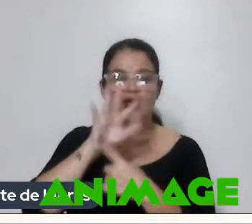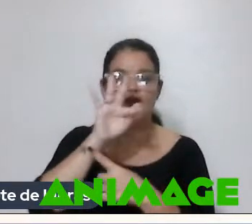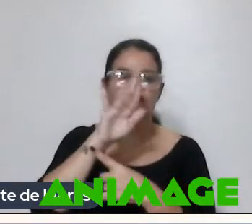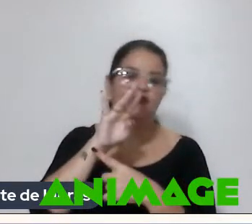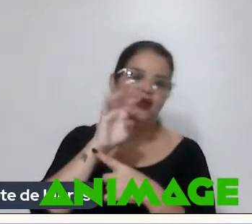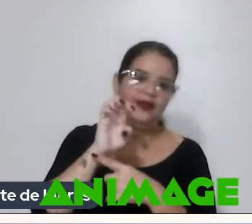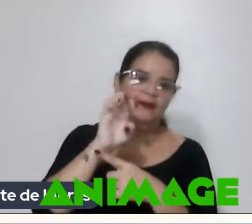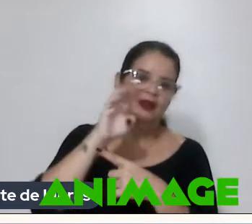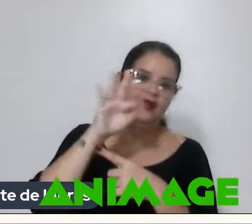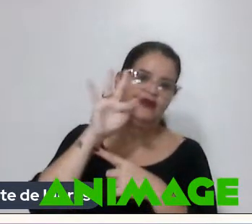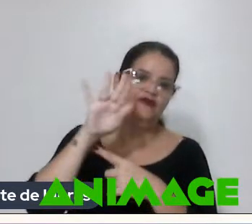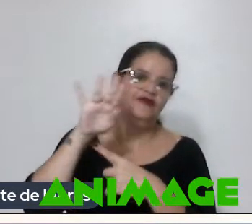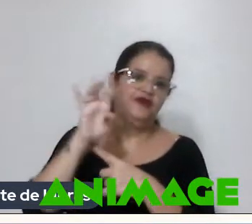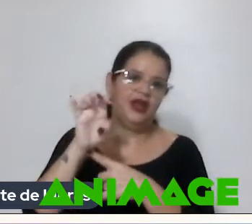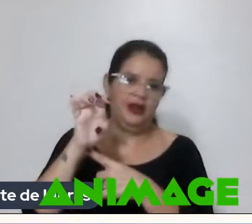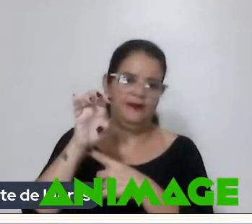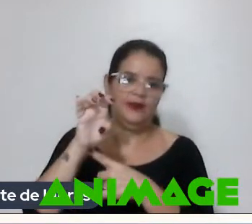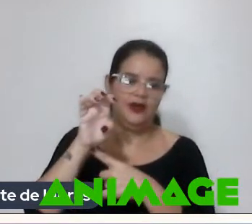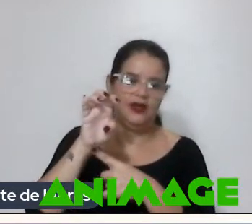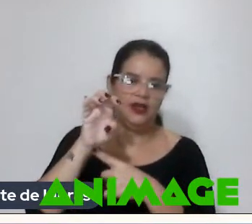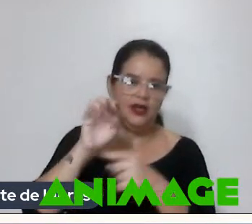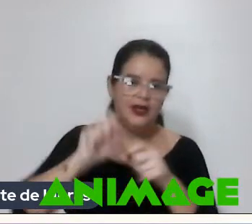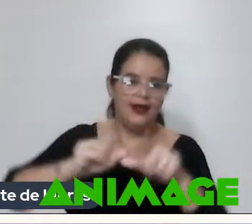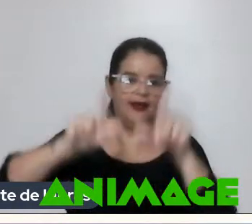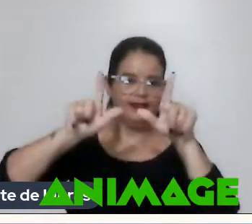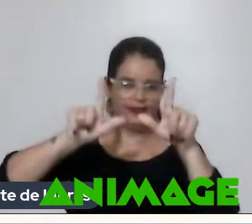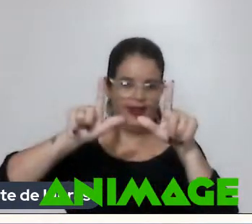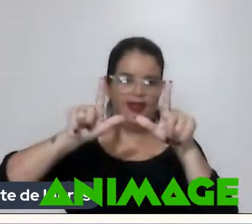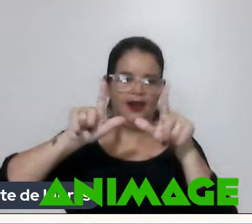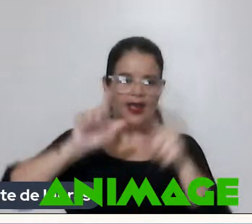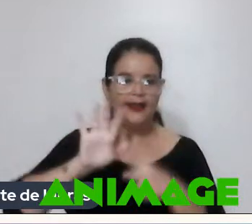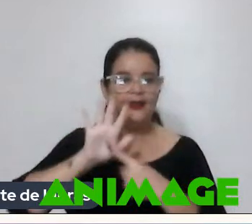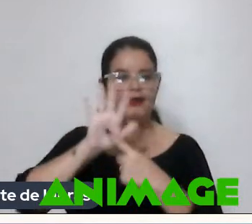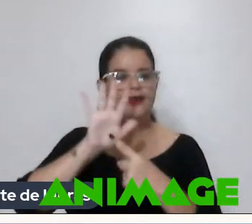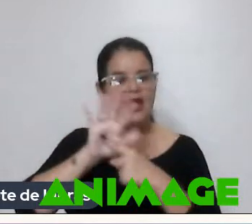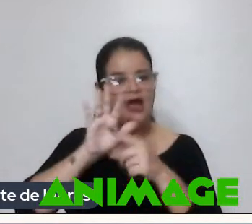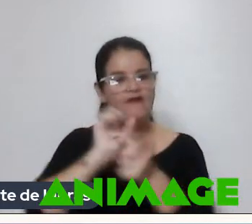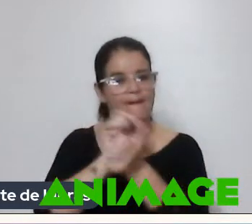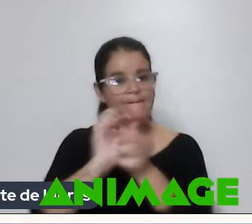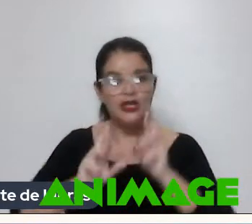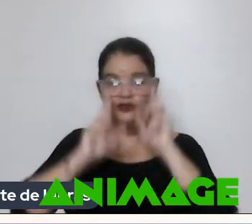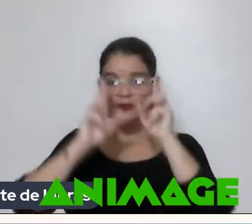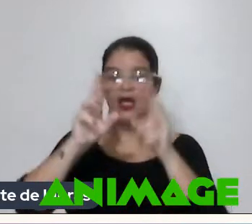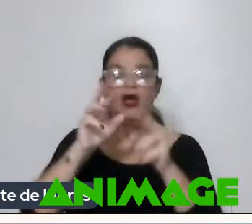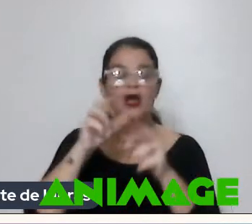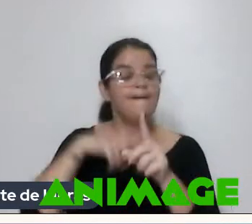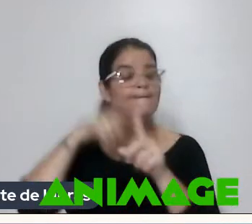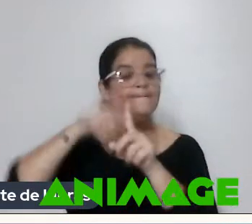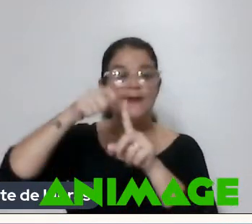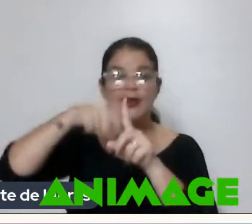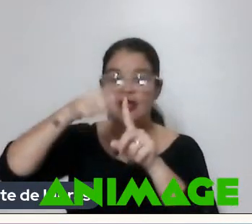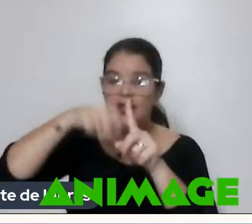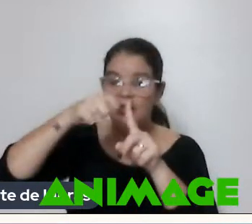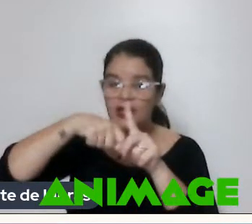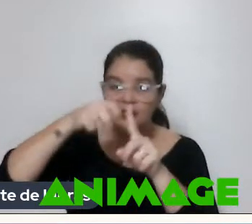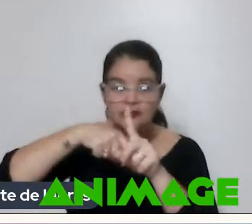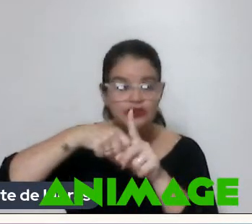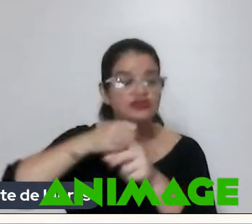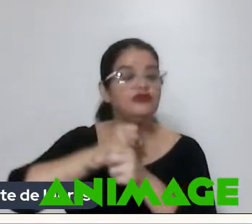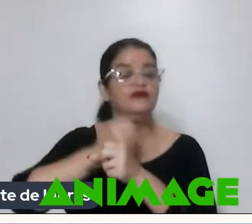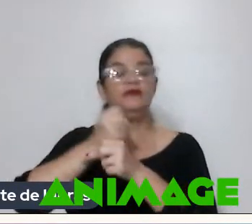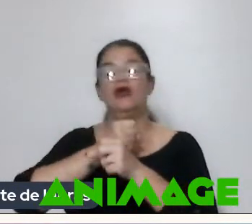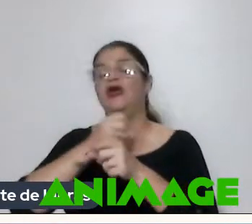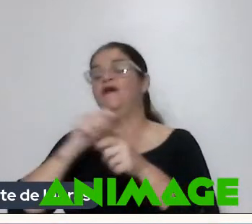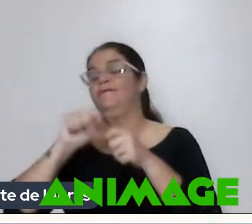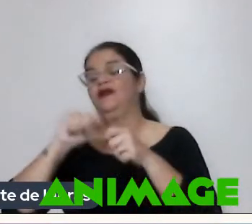Um blur Assim na tela E que criava Essa perspectiva Gastamos meses Fazendo isso Sabe E depois ainda O